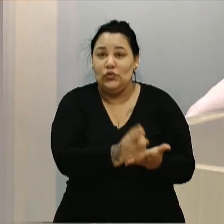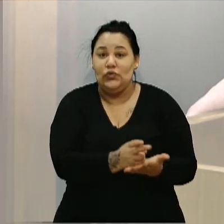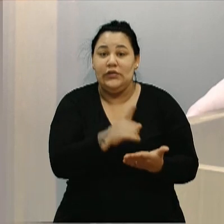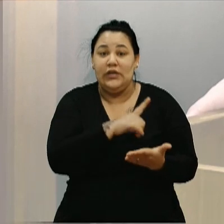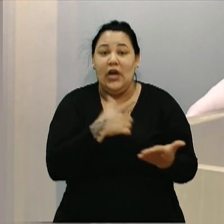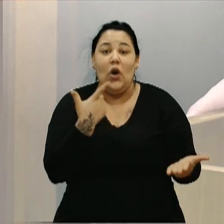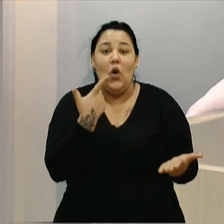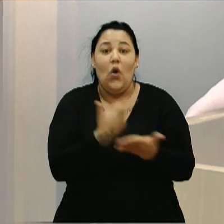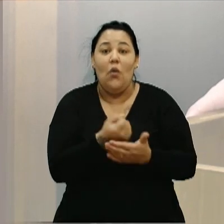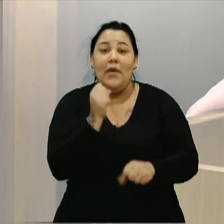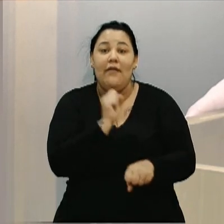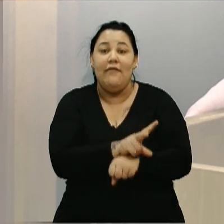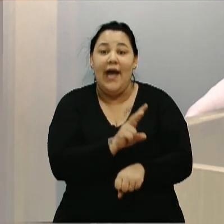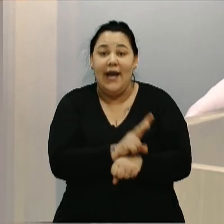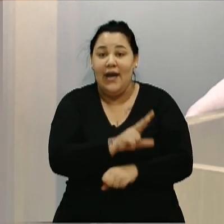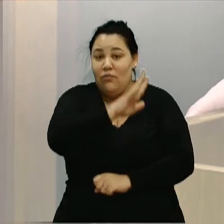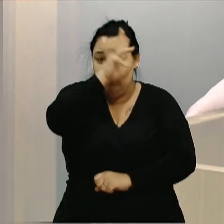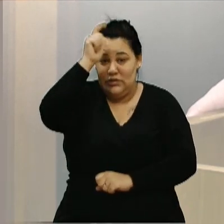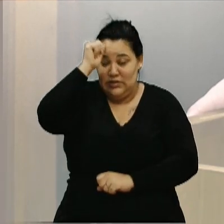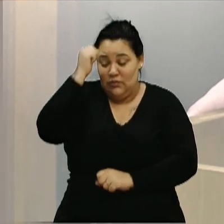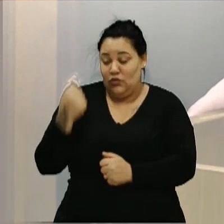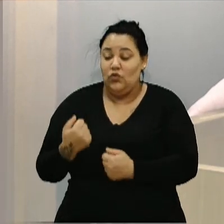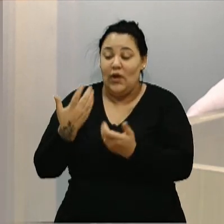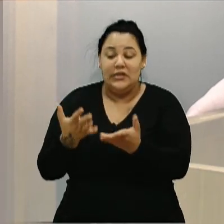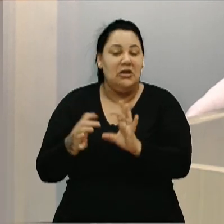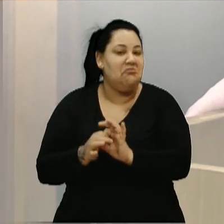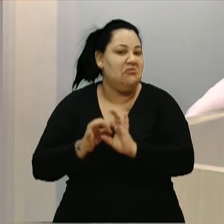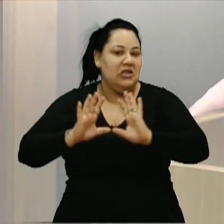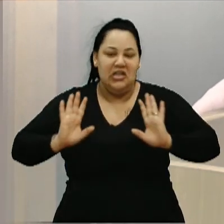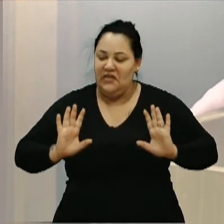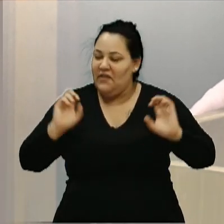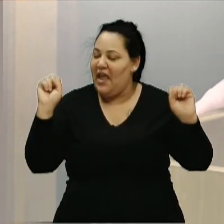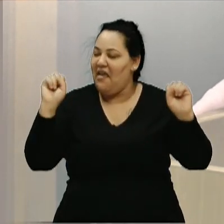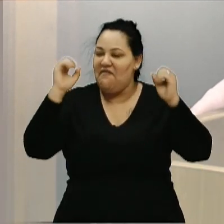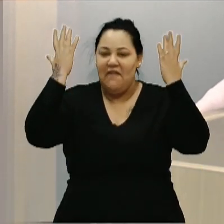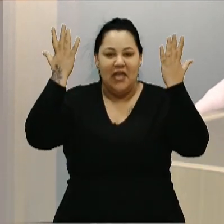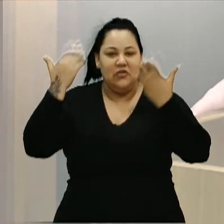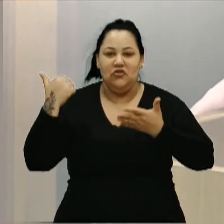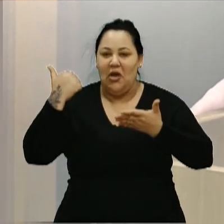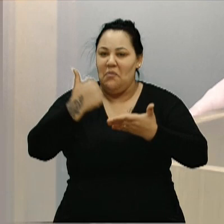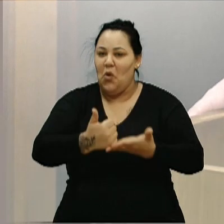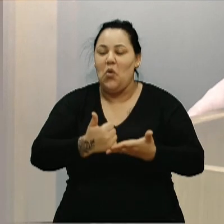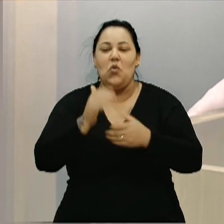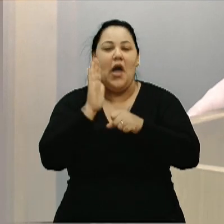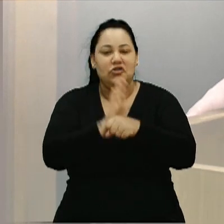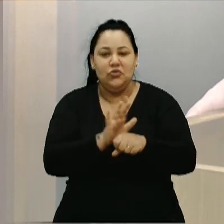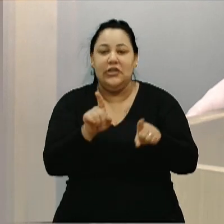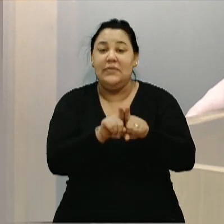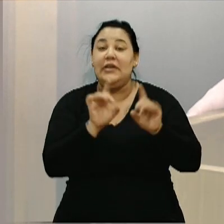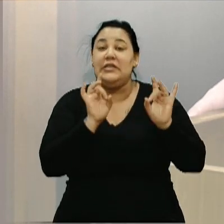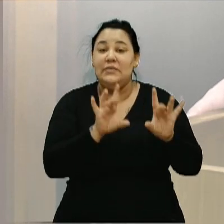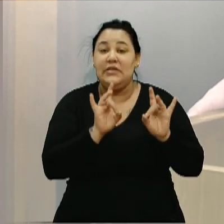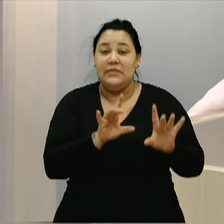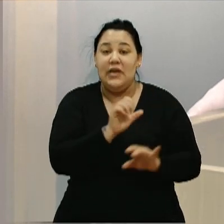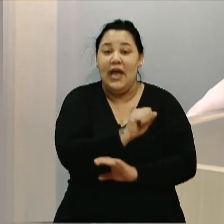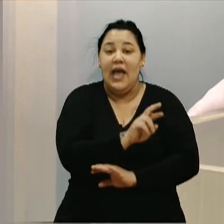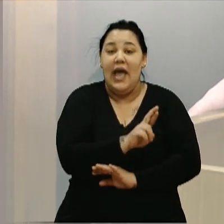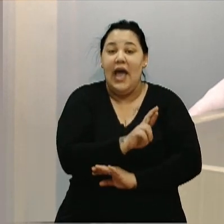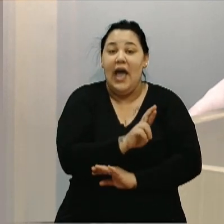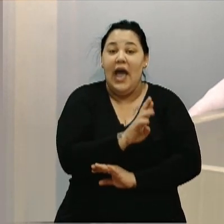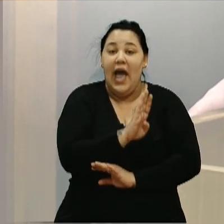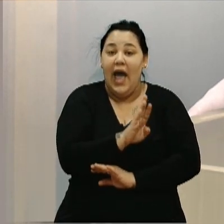vagas pelo município, doações espontâneas, eventos beneficentes, especialmente pelo Abracabric,